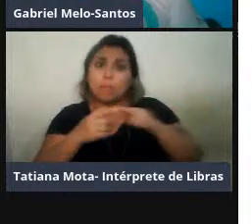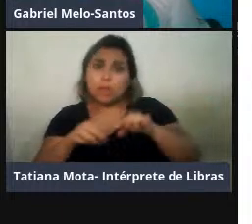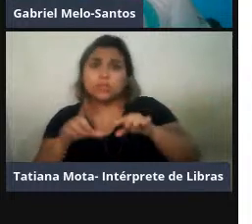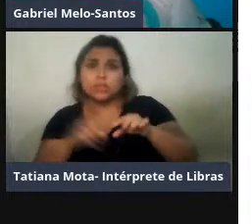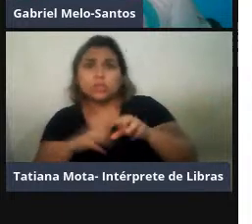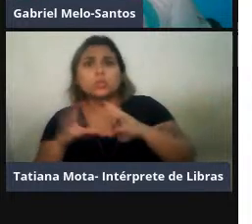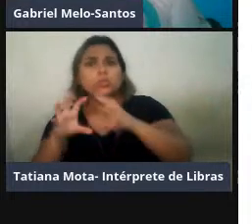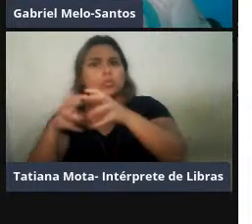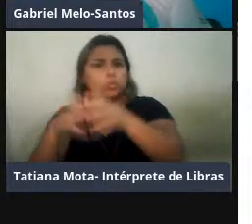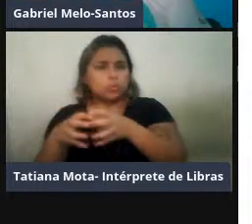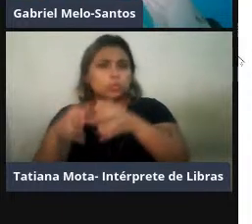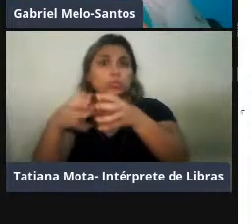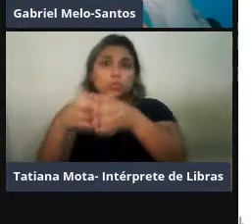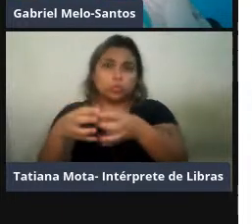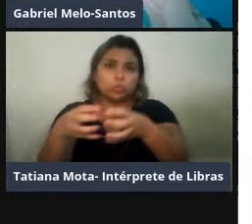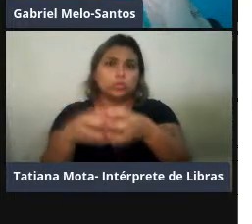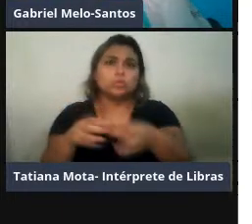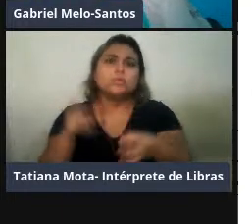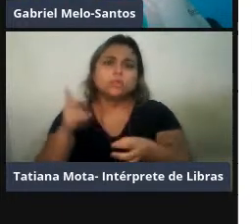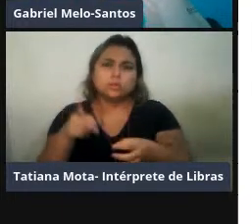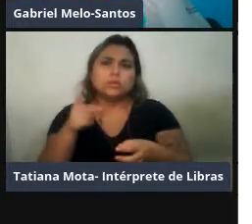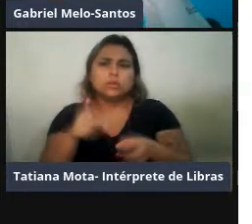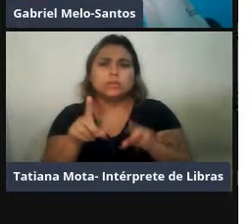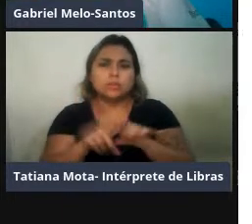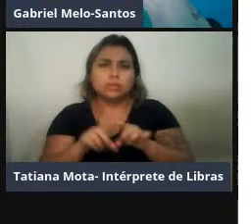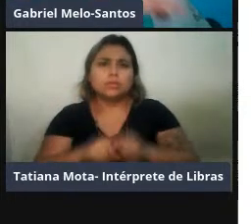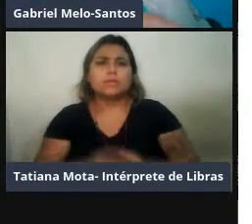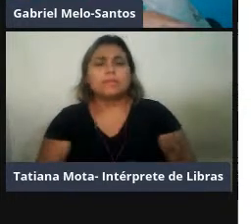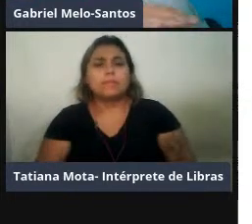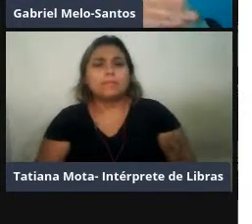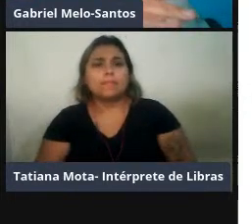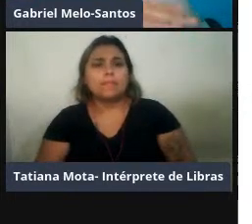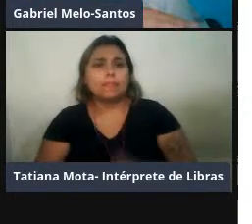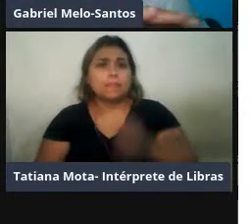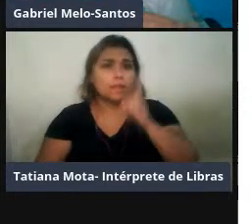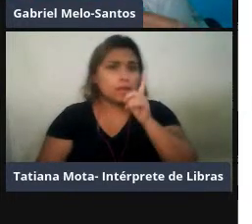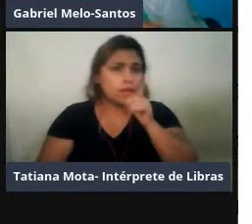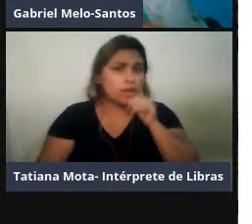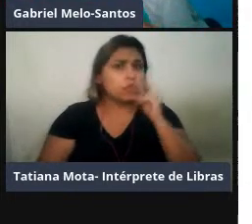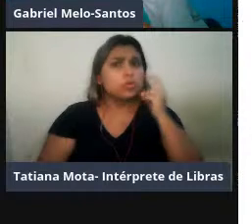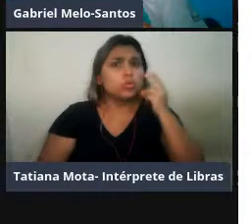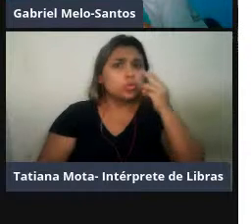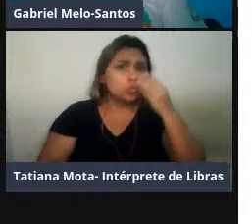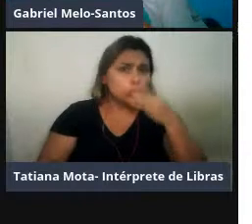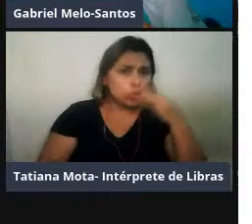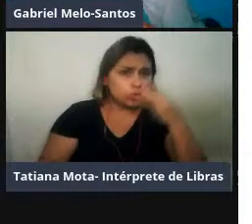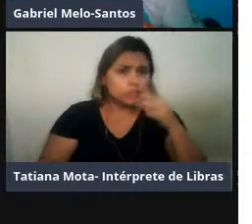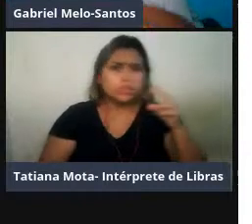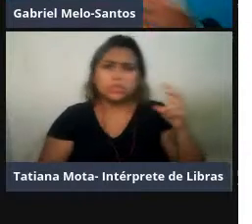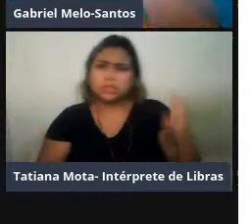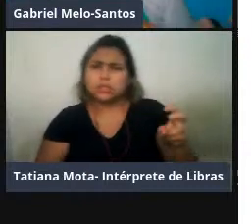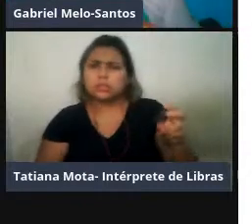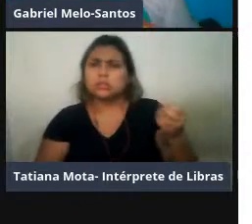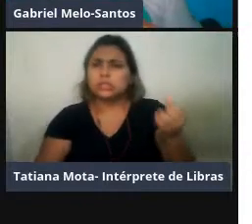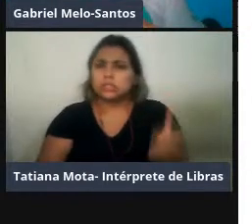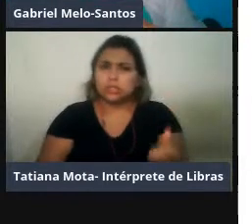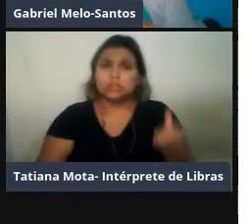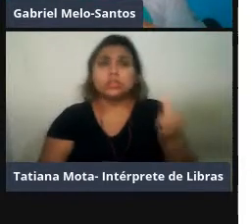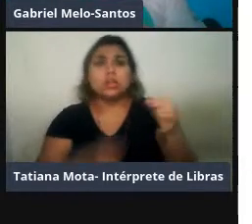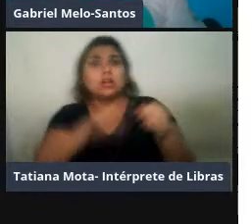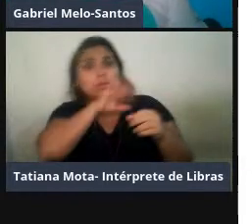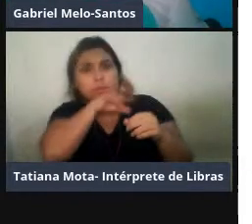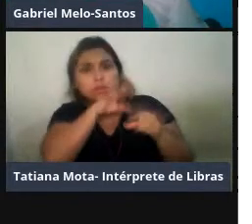constantemente, a espécie de água doce forma grupos de entre 5 a 6 animais, predominantemente, mas você pode